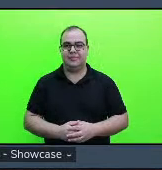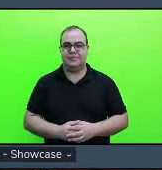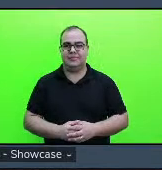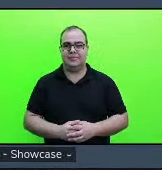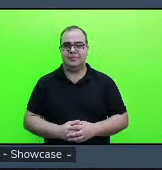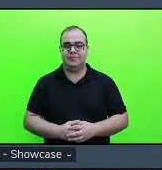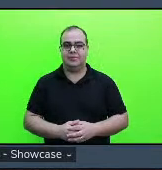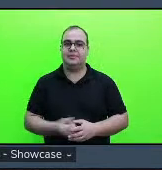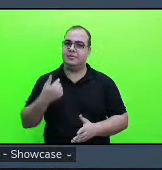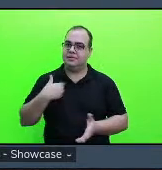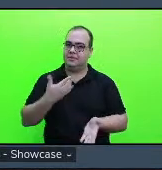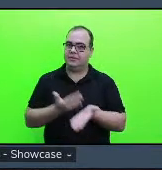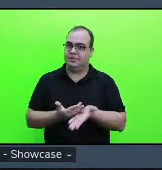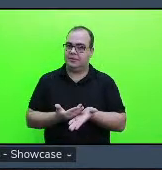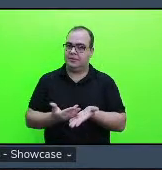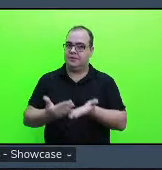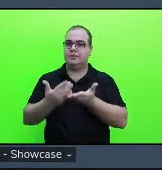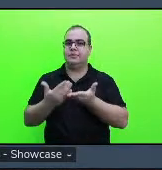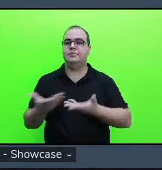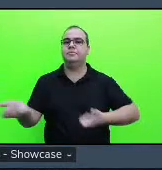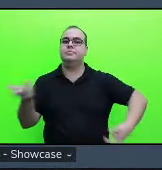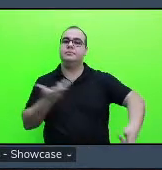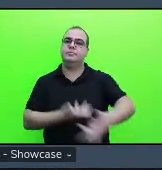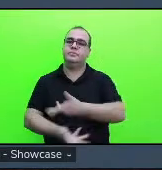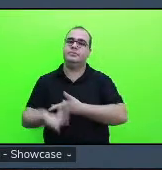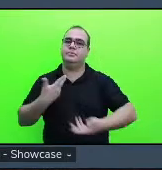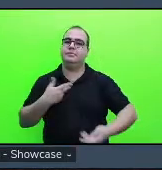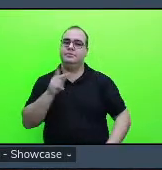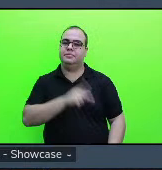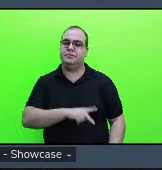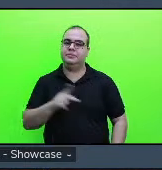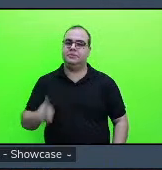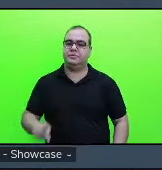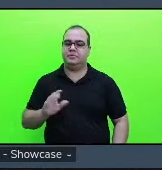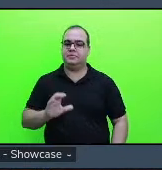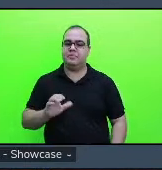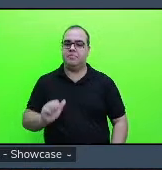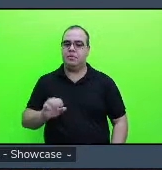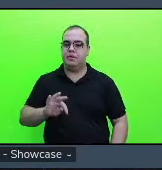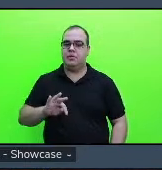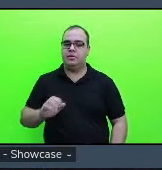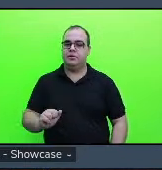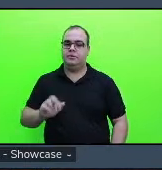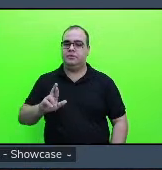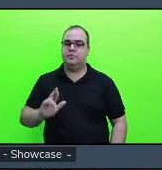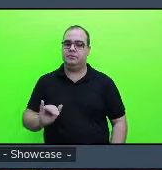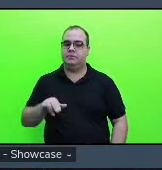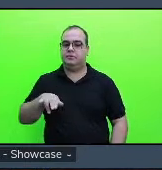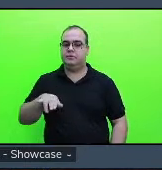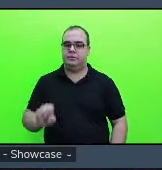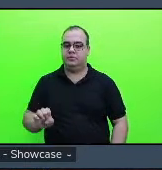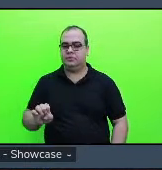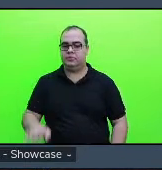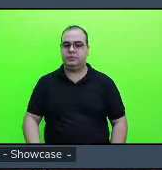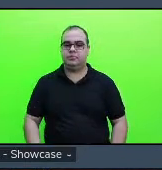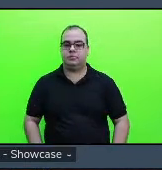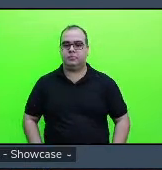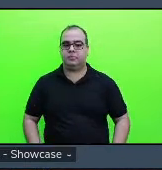iniciar fazendo um revezamento com a professora Catarina então vou dar início a minha a minha recuição